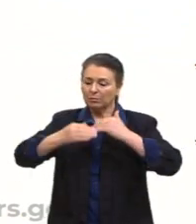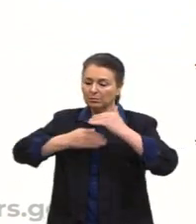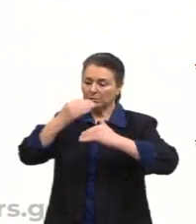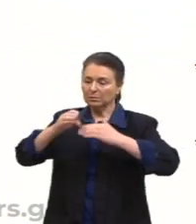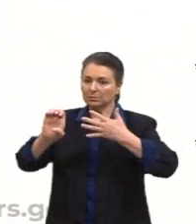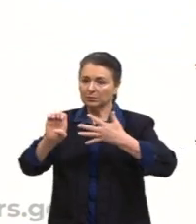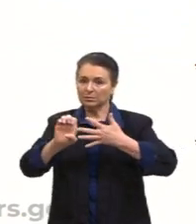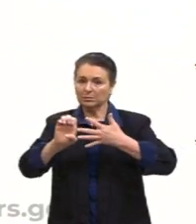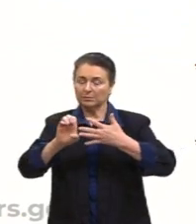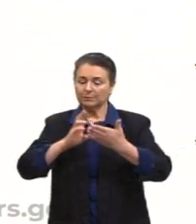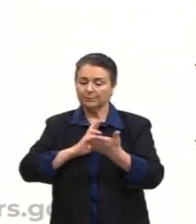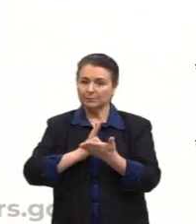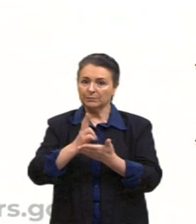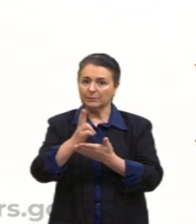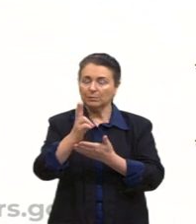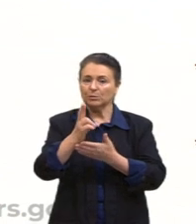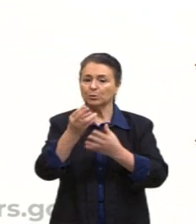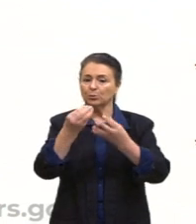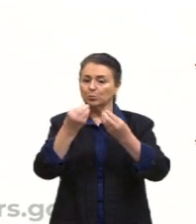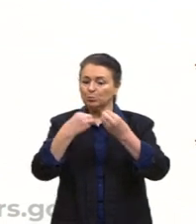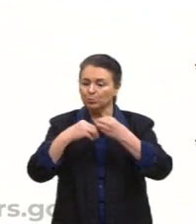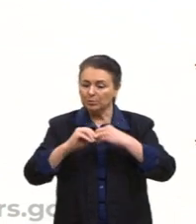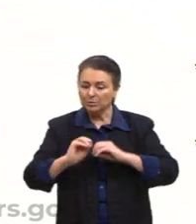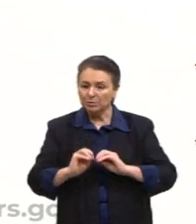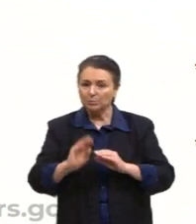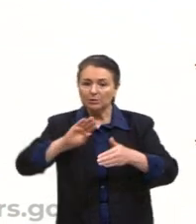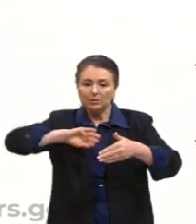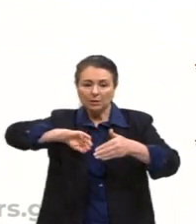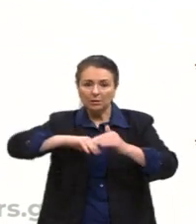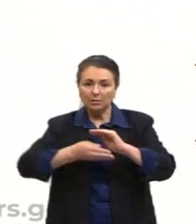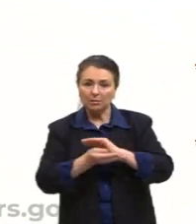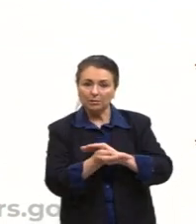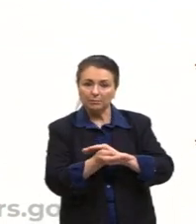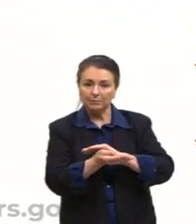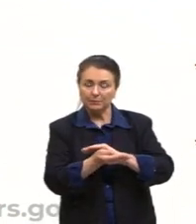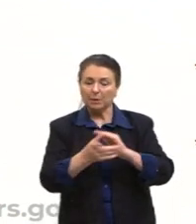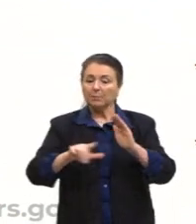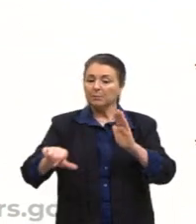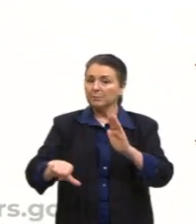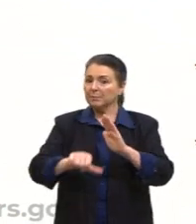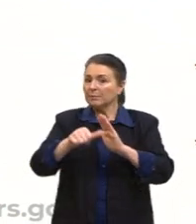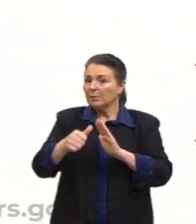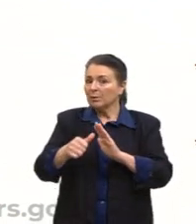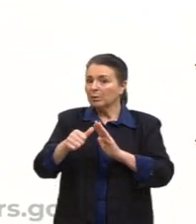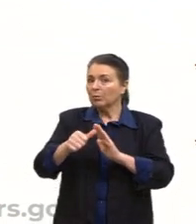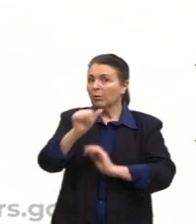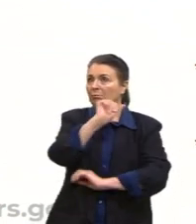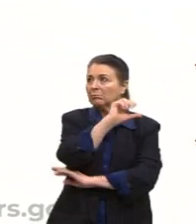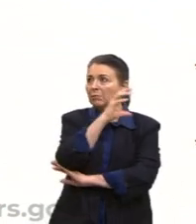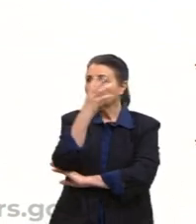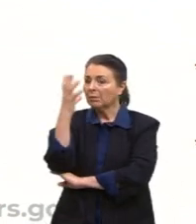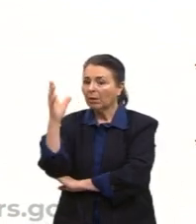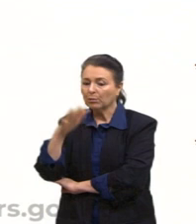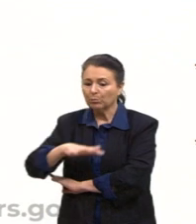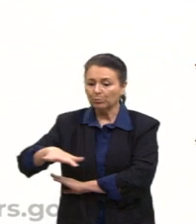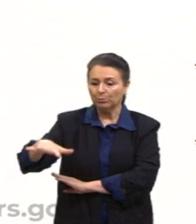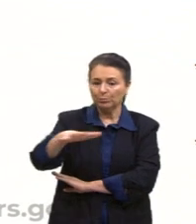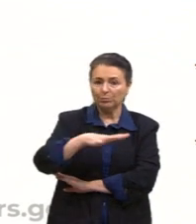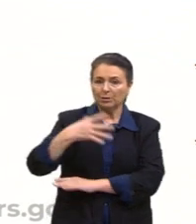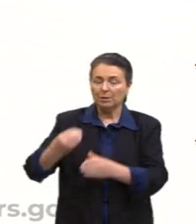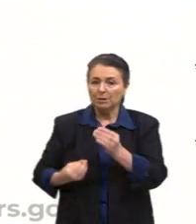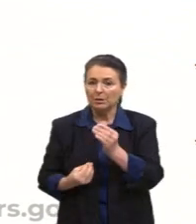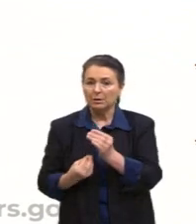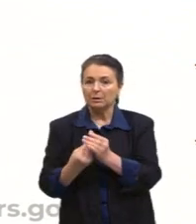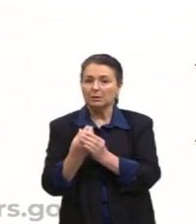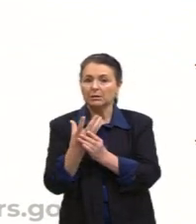Sobrevivem os organismos adaptados, quem se adapta melhor na natureza. E aí cria uma outra